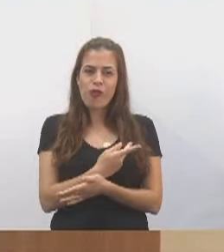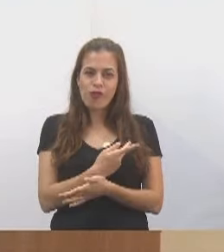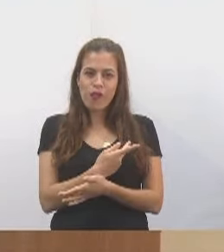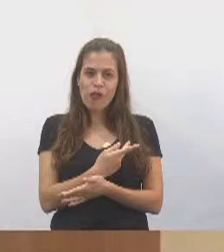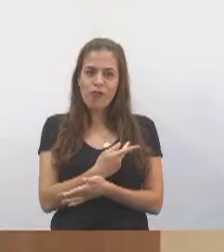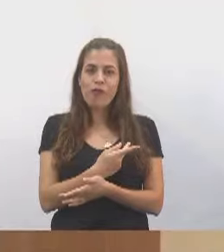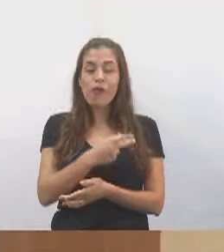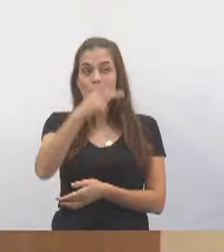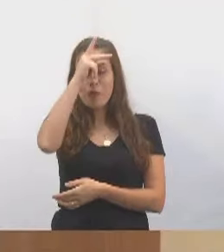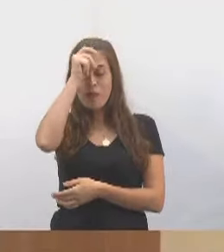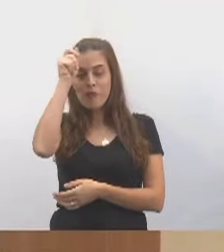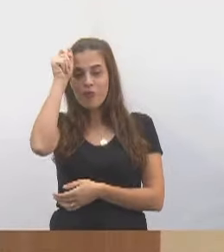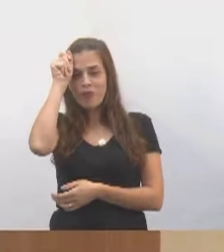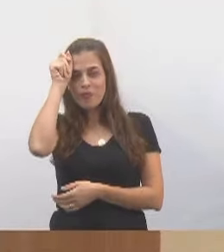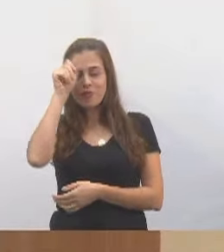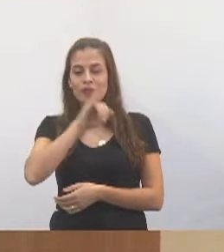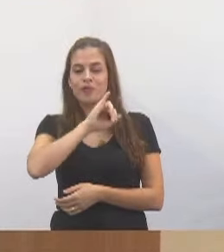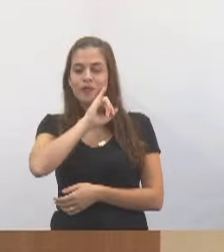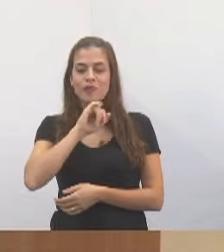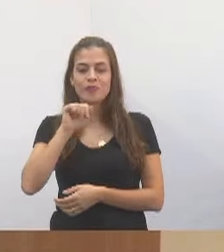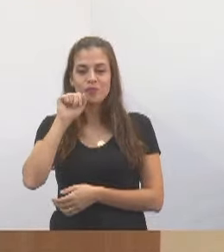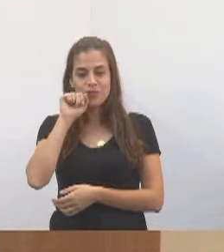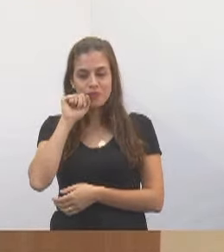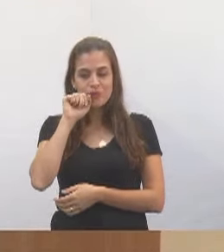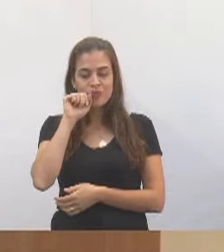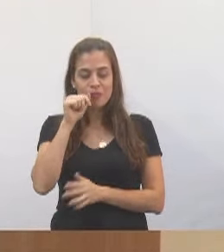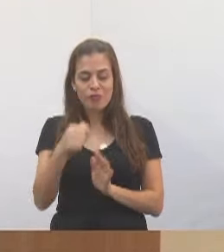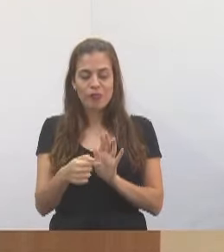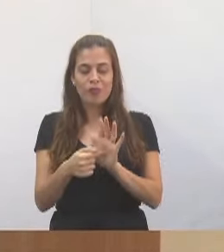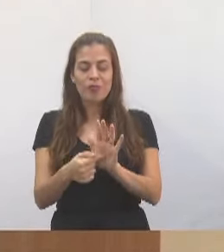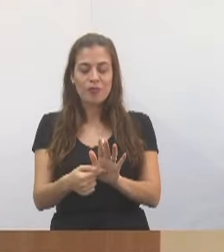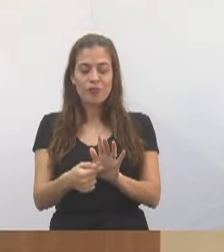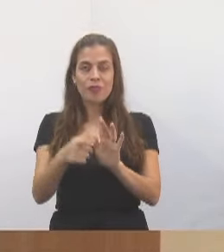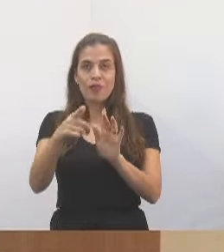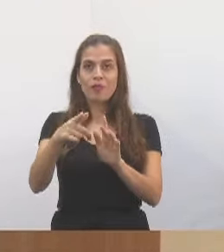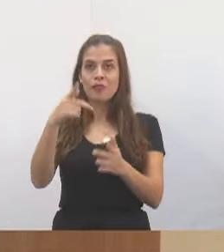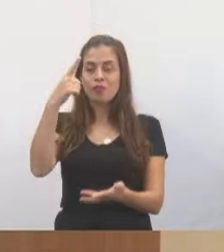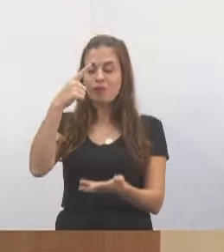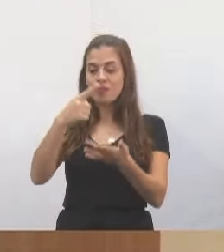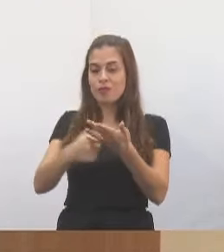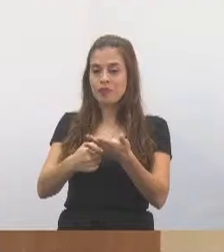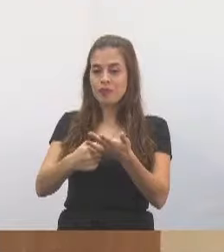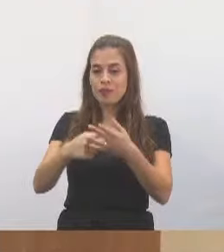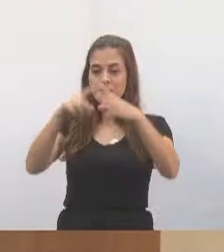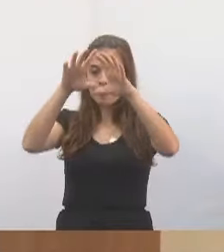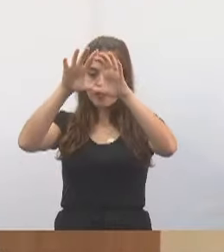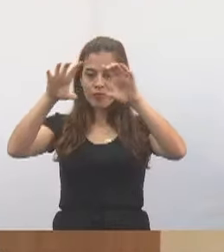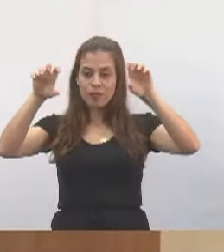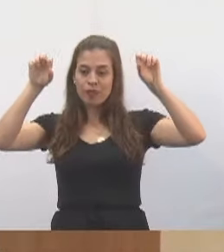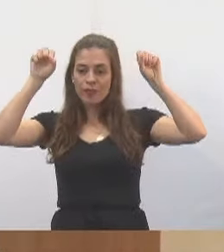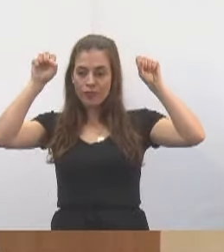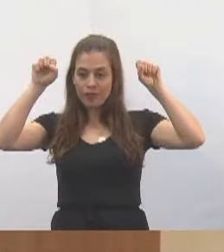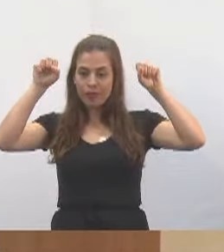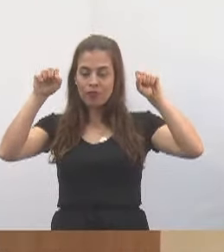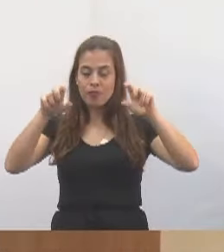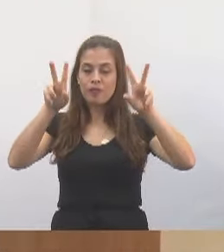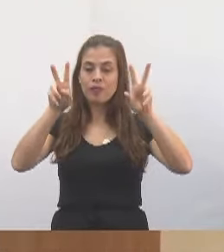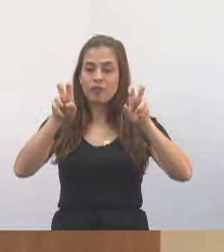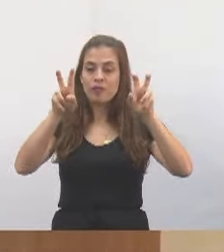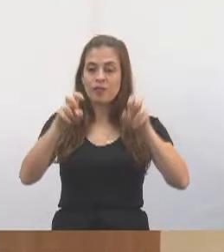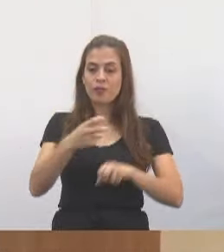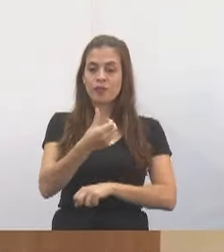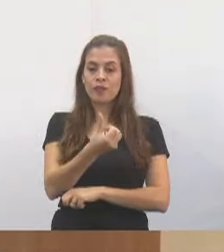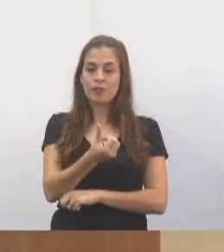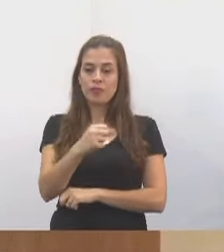Isaías, conforme decidido pelo Supremo Tribunal Federal, no tema 682,